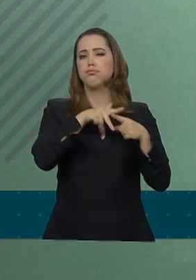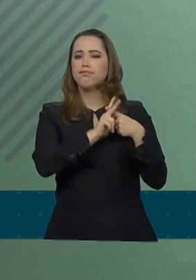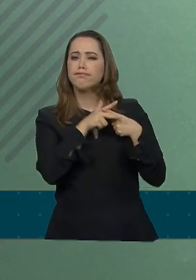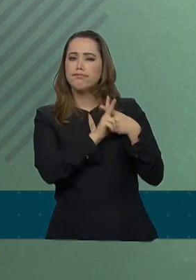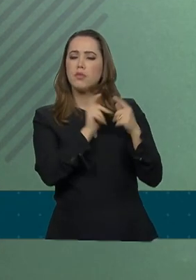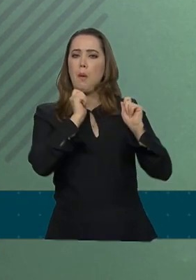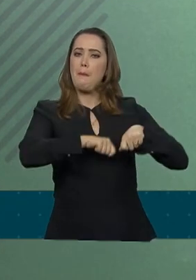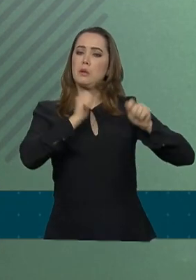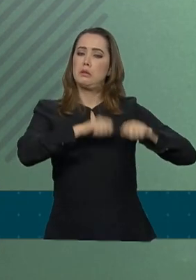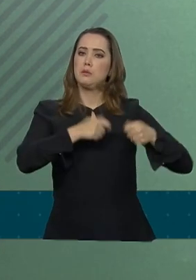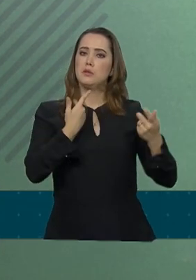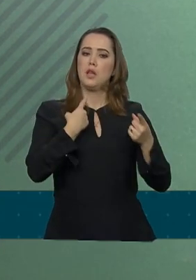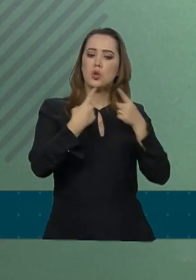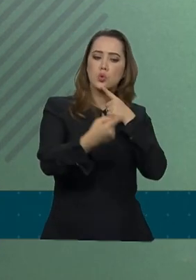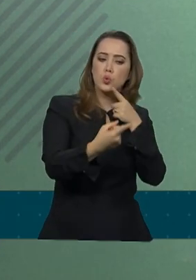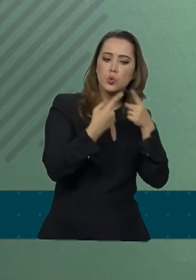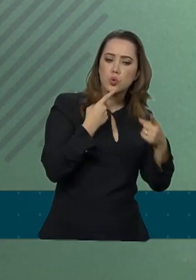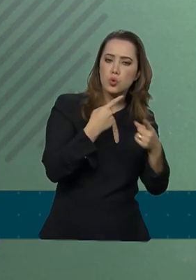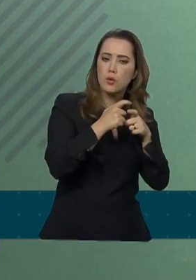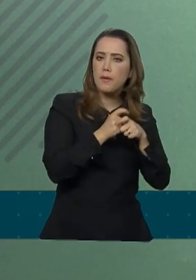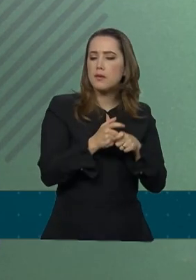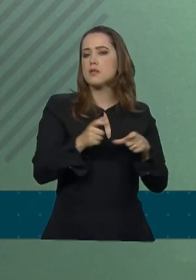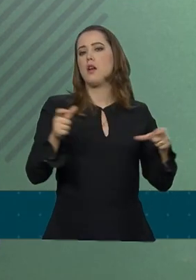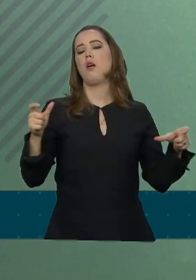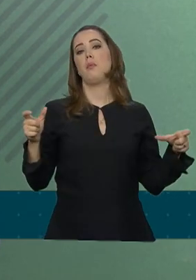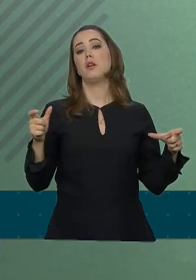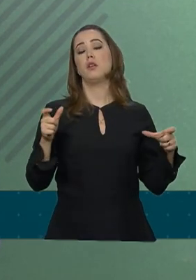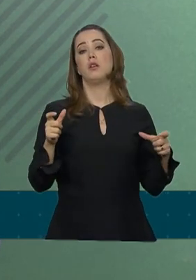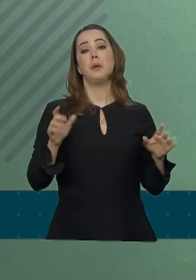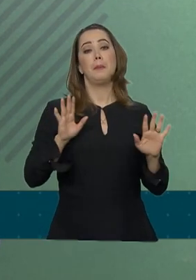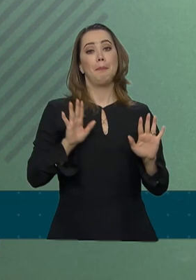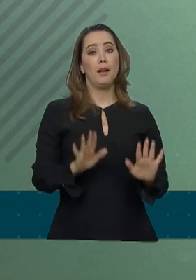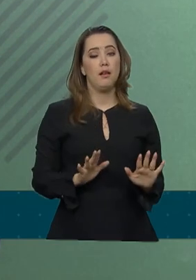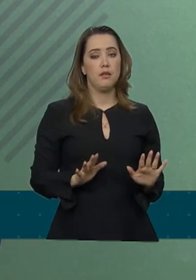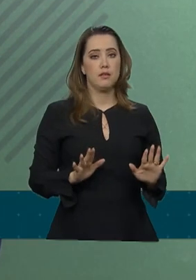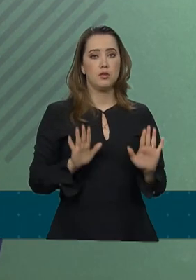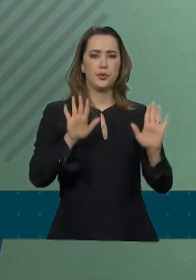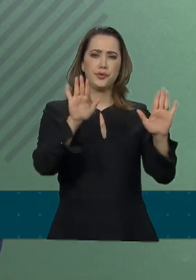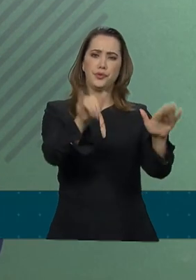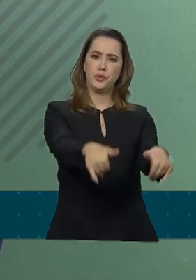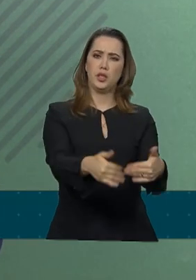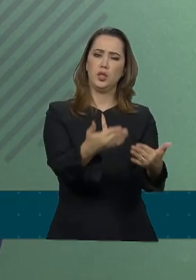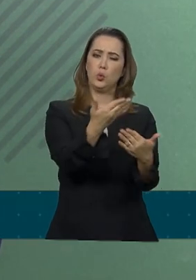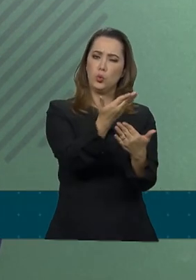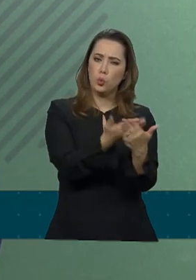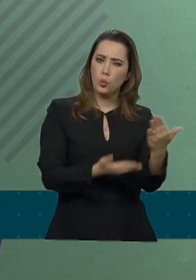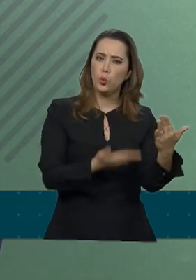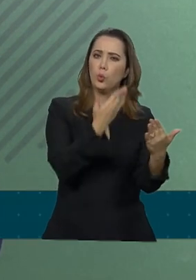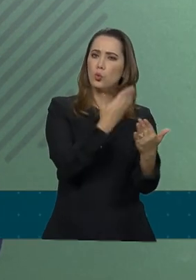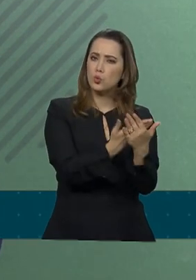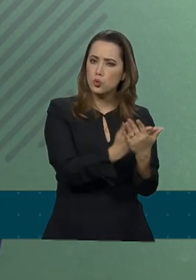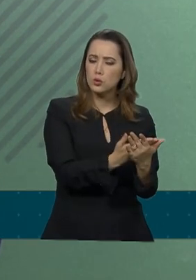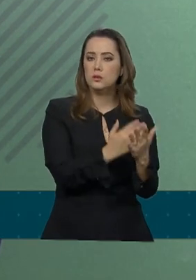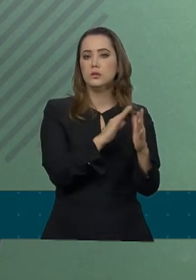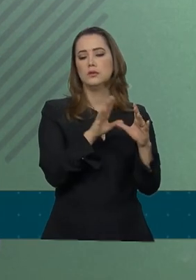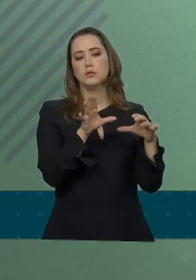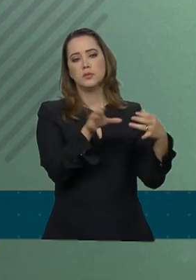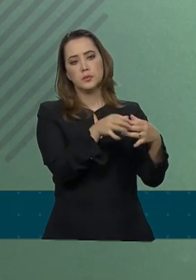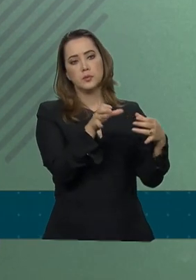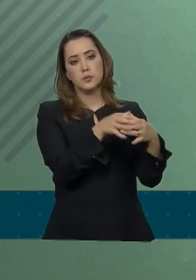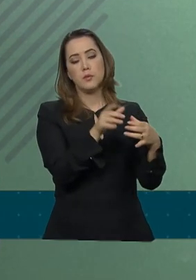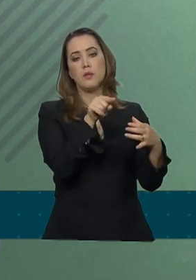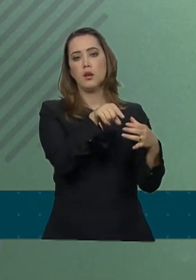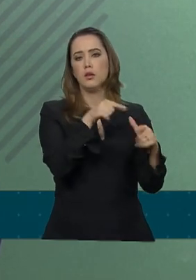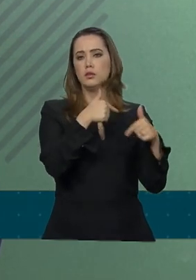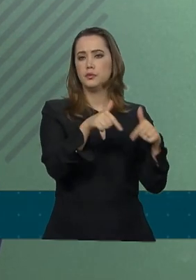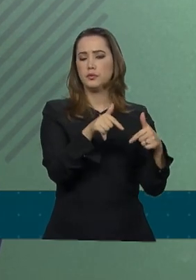que as discussões sejam mais amplas, não obstante a finalização deste processo, das anais do grupo